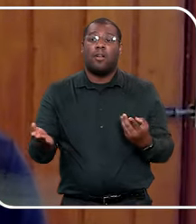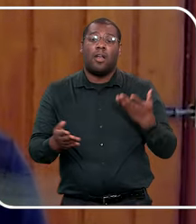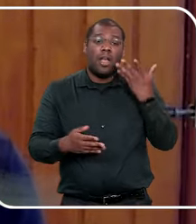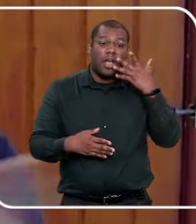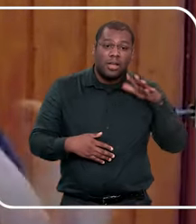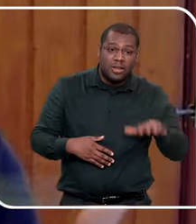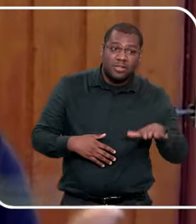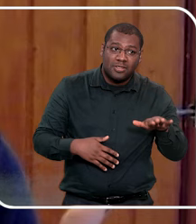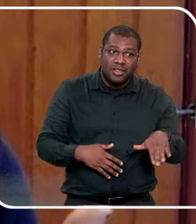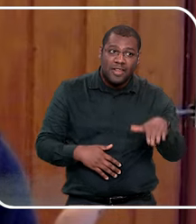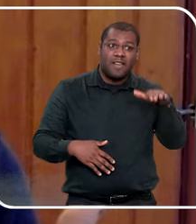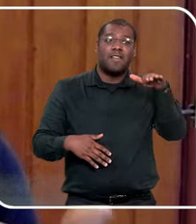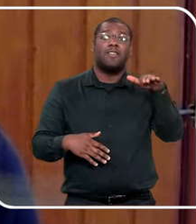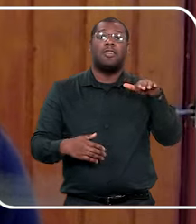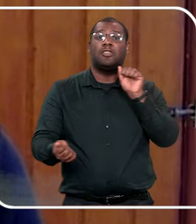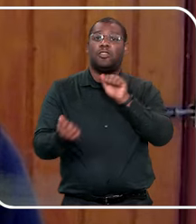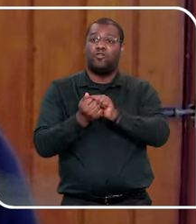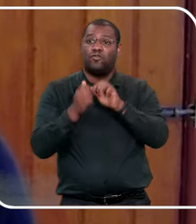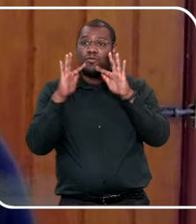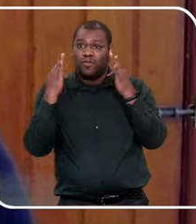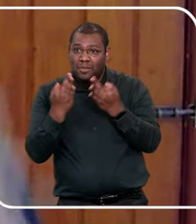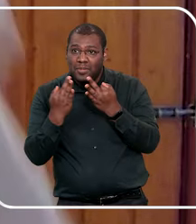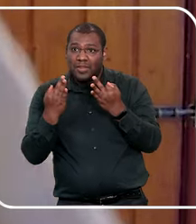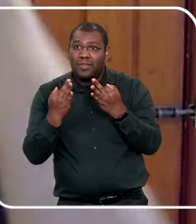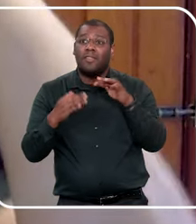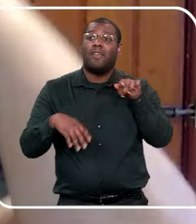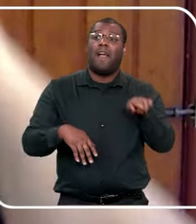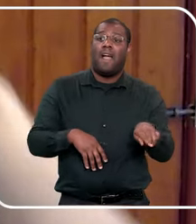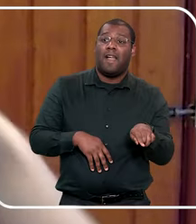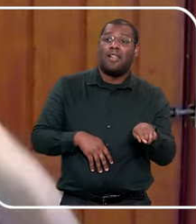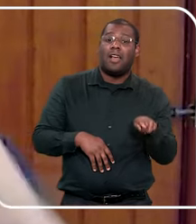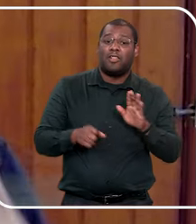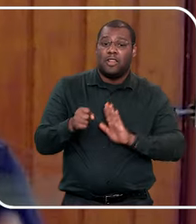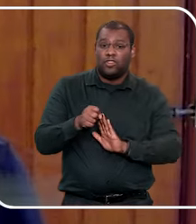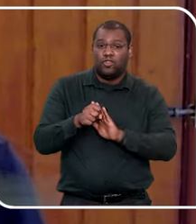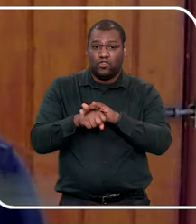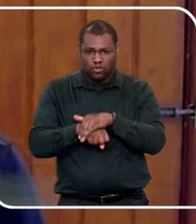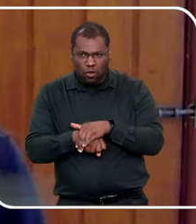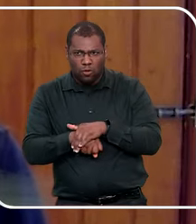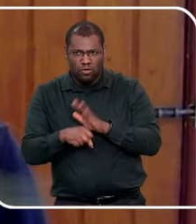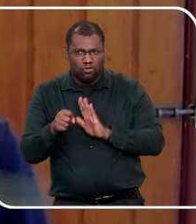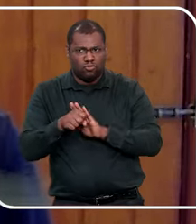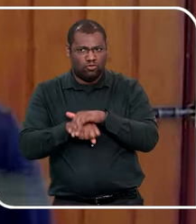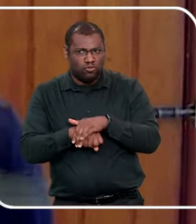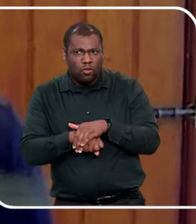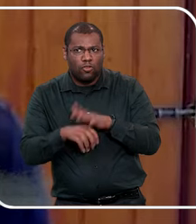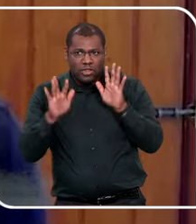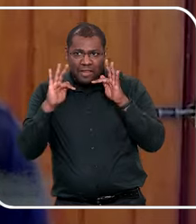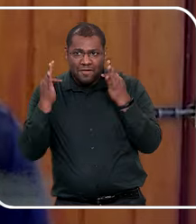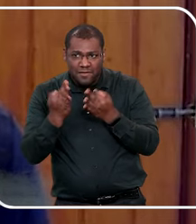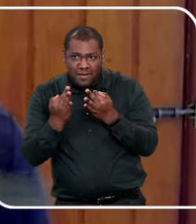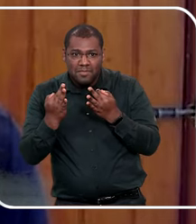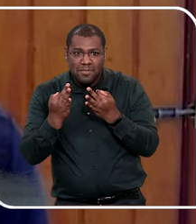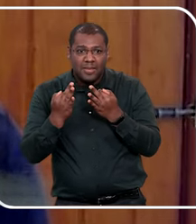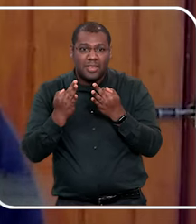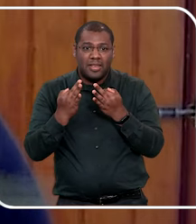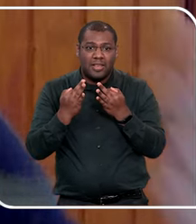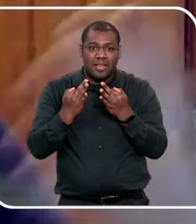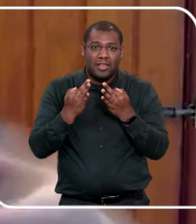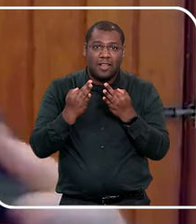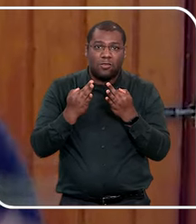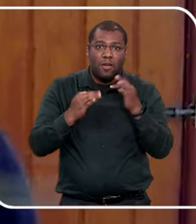pornográficos, que foi o que se descobriu depois, e eu não tinha conhecimento à época, mas eu falei, não não mais menino saber que